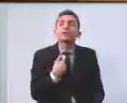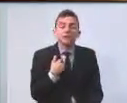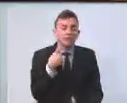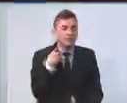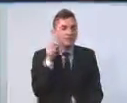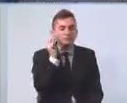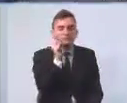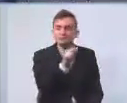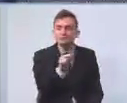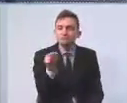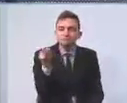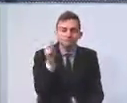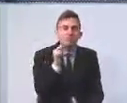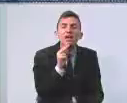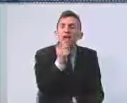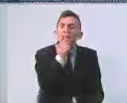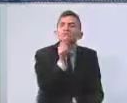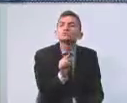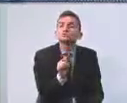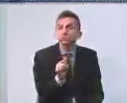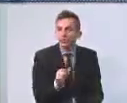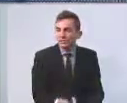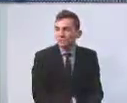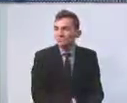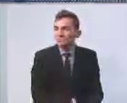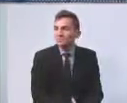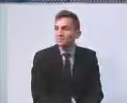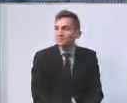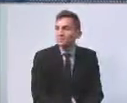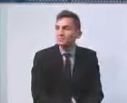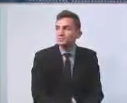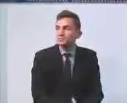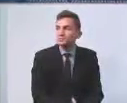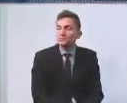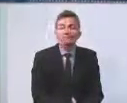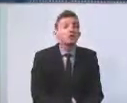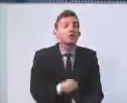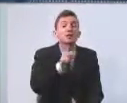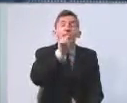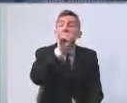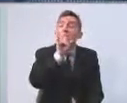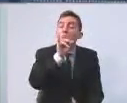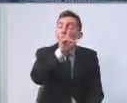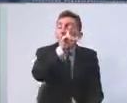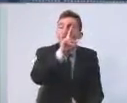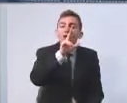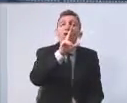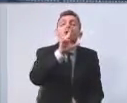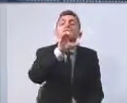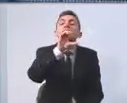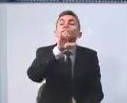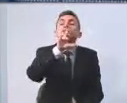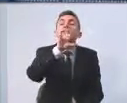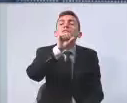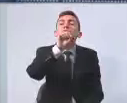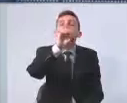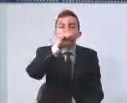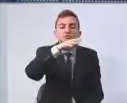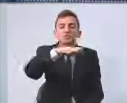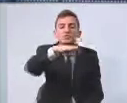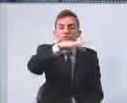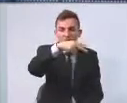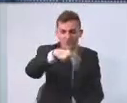inclusive é a seguinte, a pior crise social que o país vive é a crise